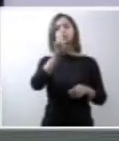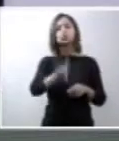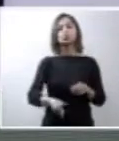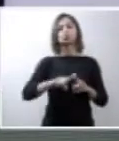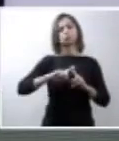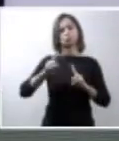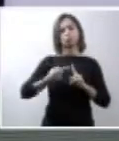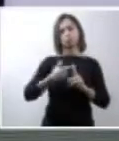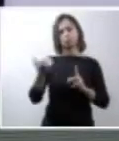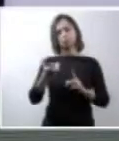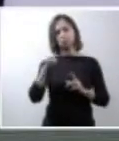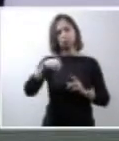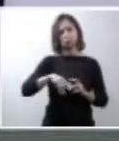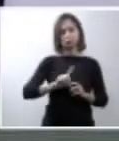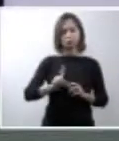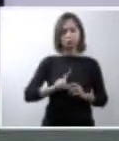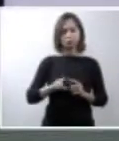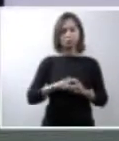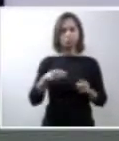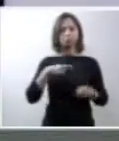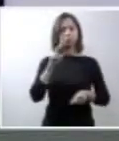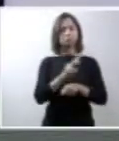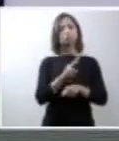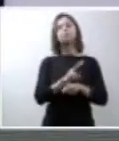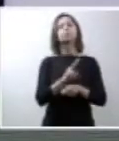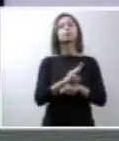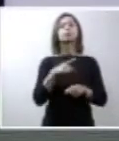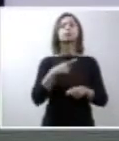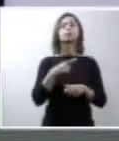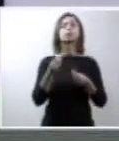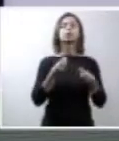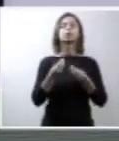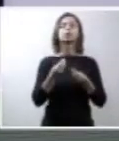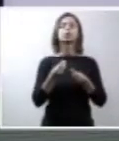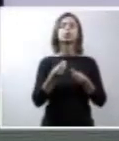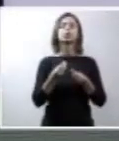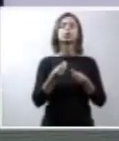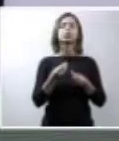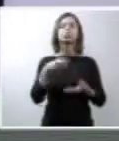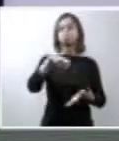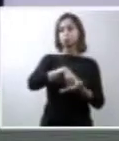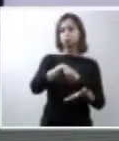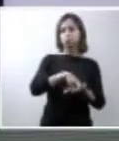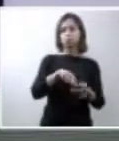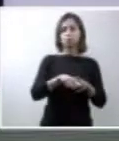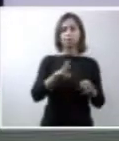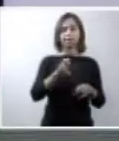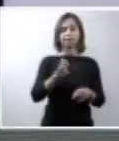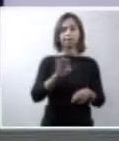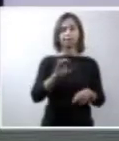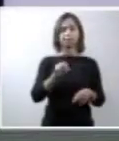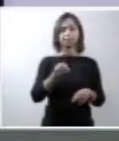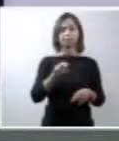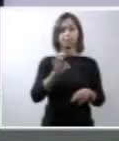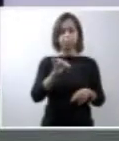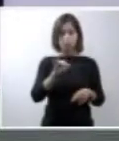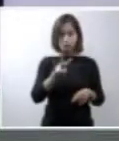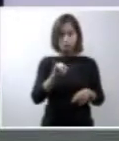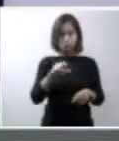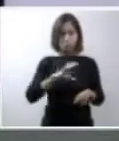sobre a revisão da legislação punitiva e restritiva ao aborto no Brasil.